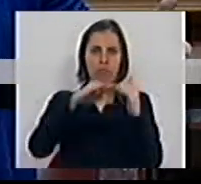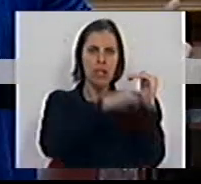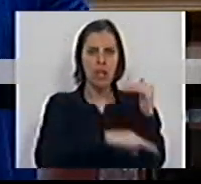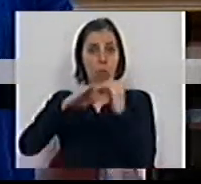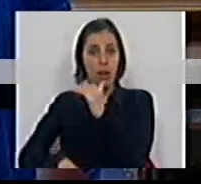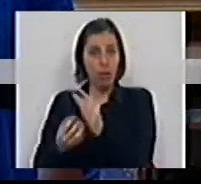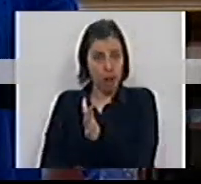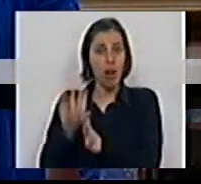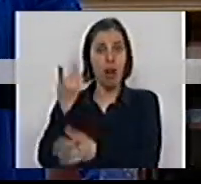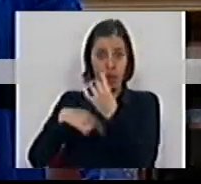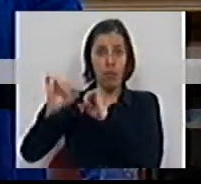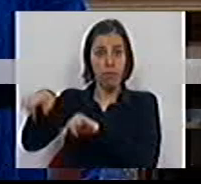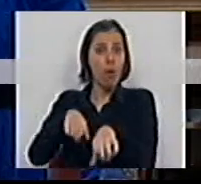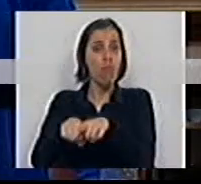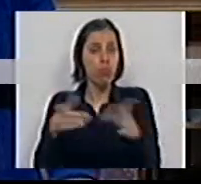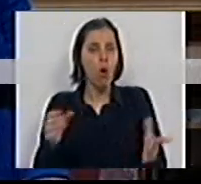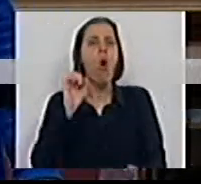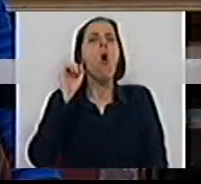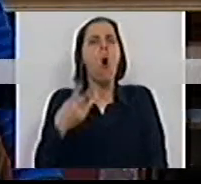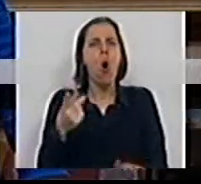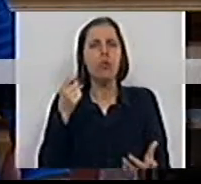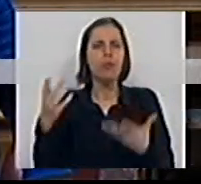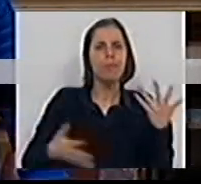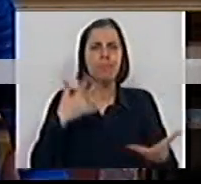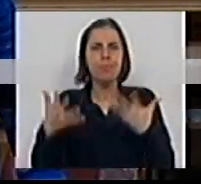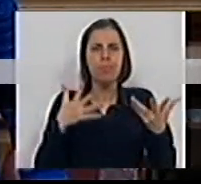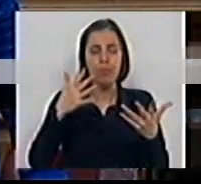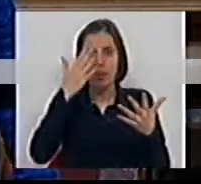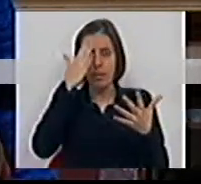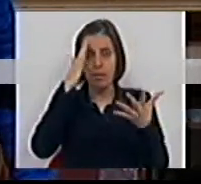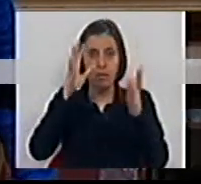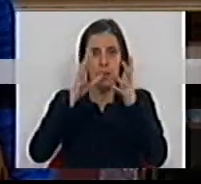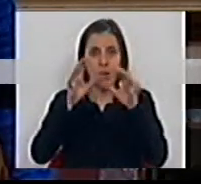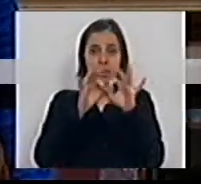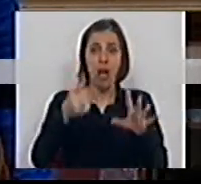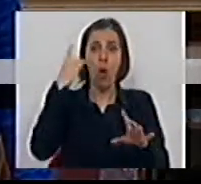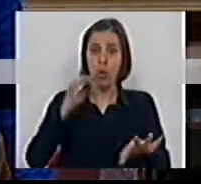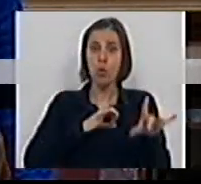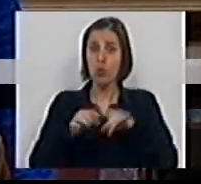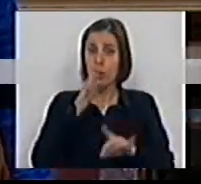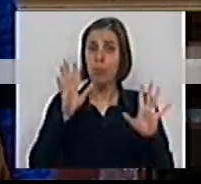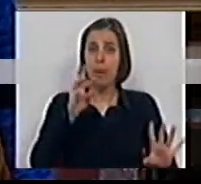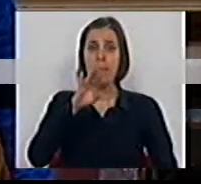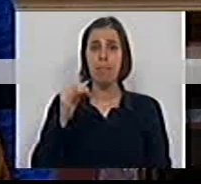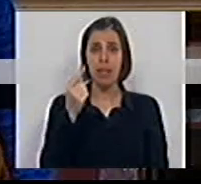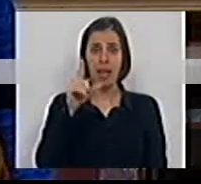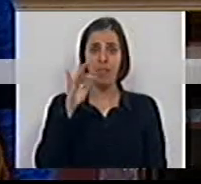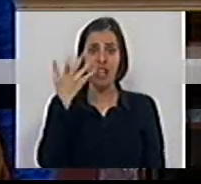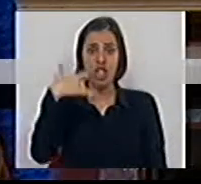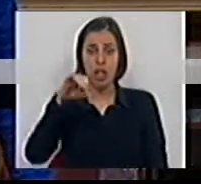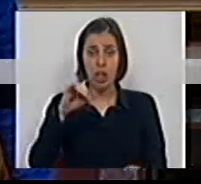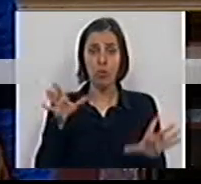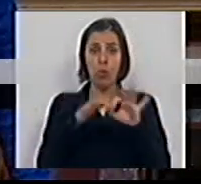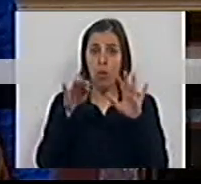desigualdades criadas pelas vossas políticas, ou se ainda estão um bocado atordoados como estava ontem o Sr. Deputado Miguel Frasquilho,